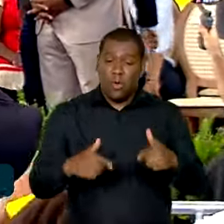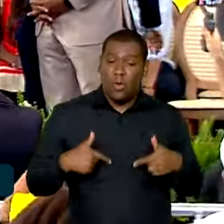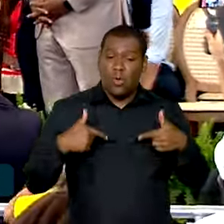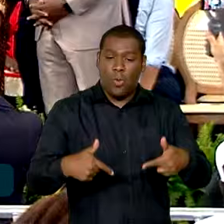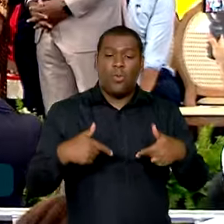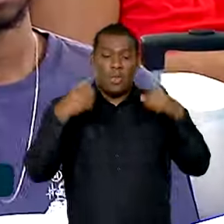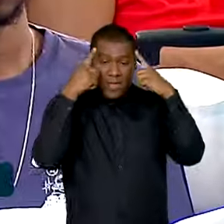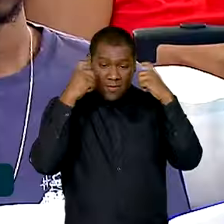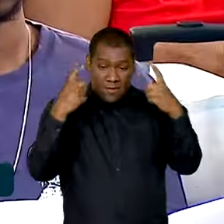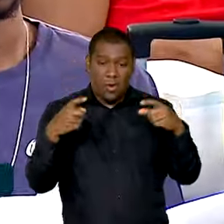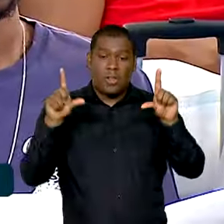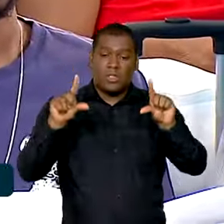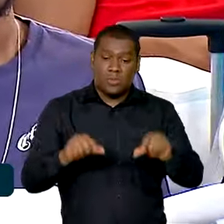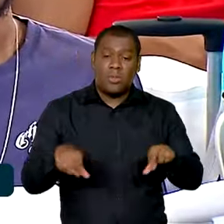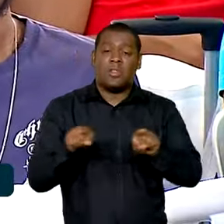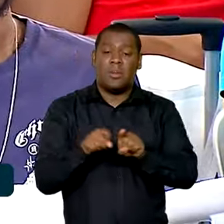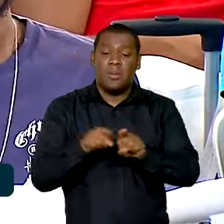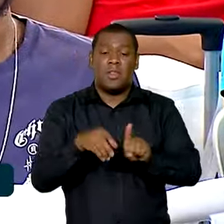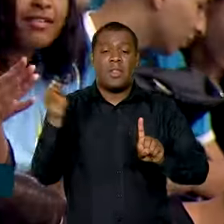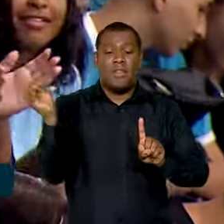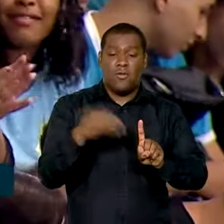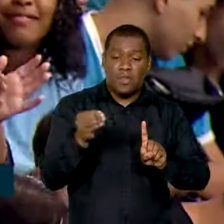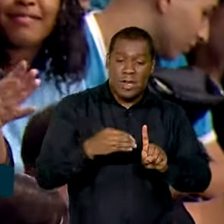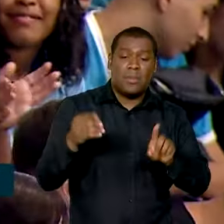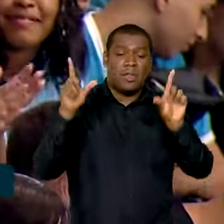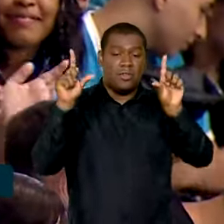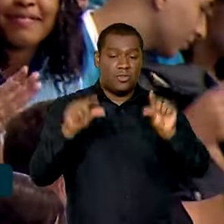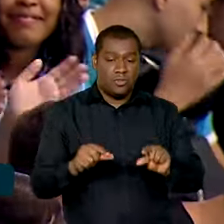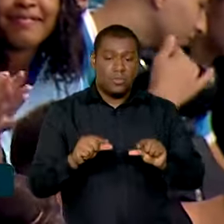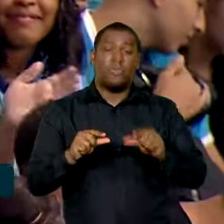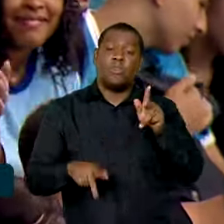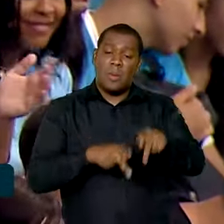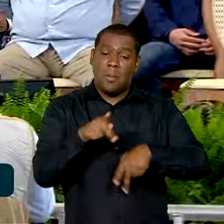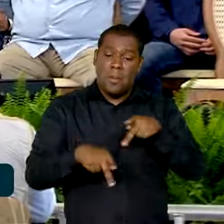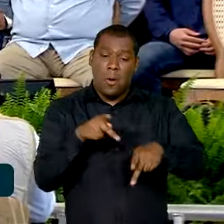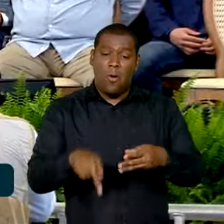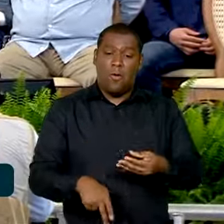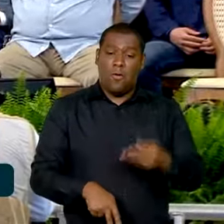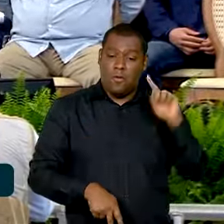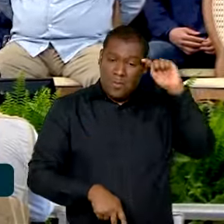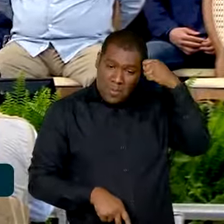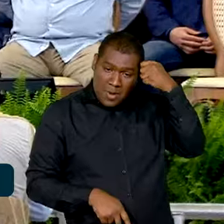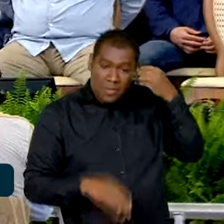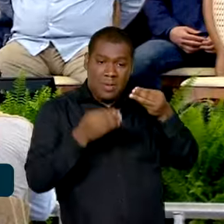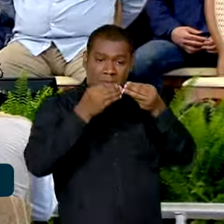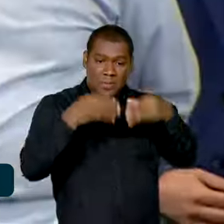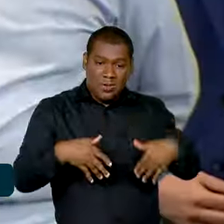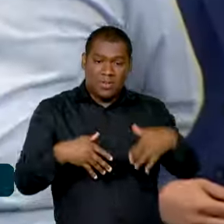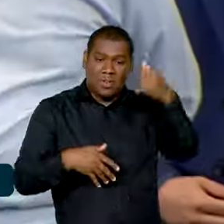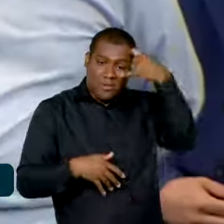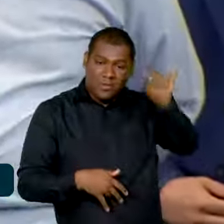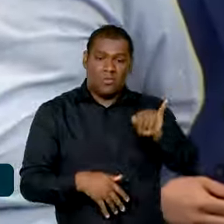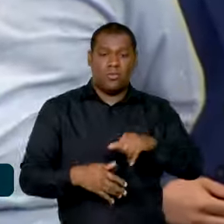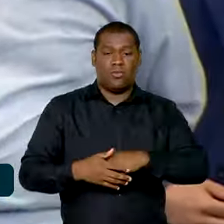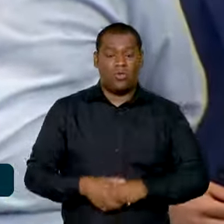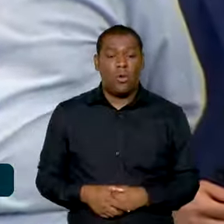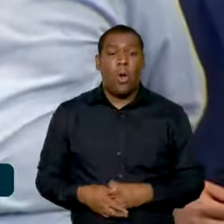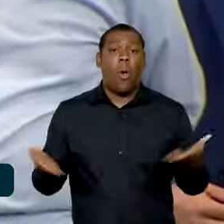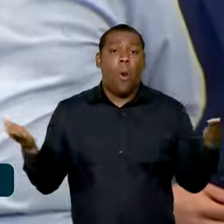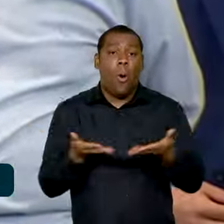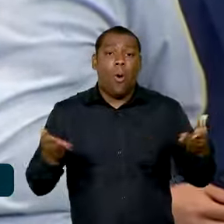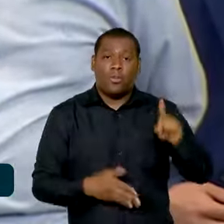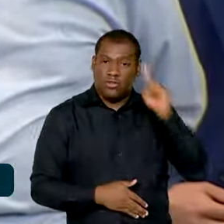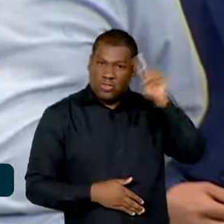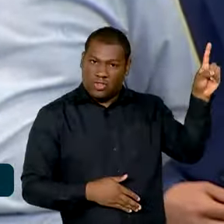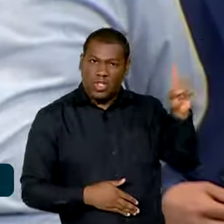da violência e da vulnerabilidade que afeta essa população. Esse é um dia de eliminação do